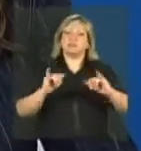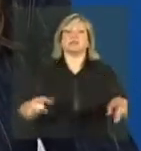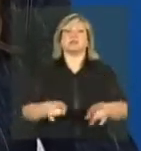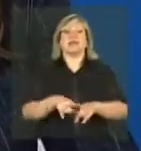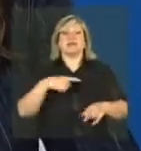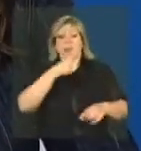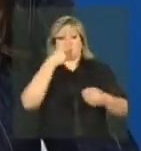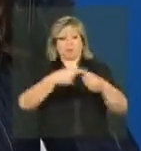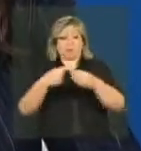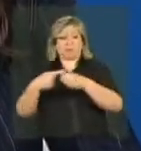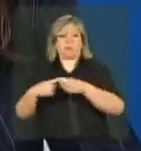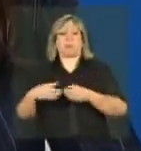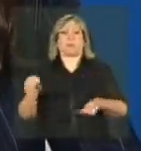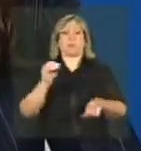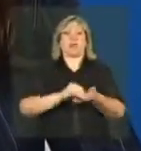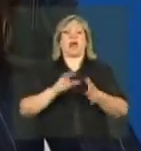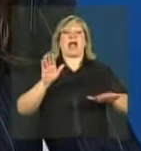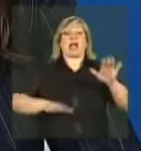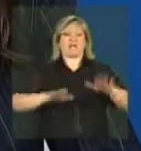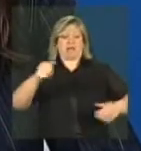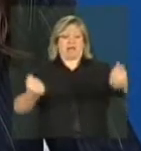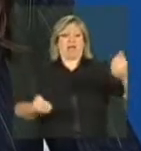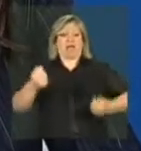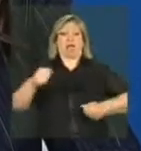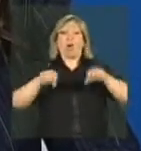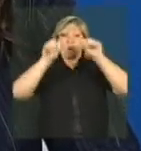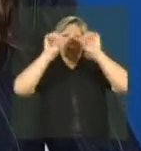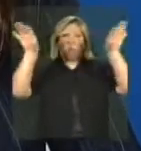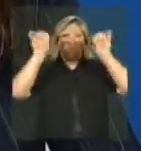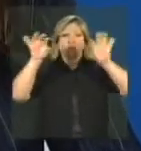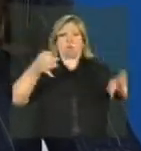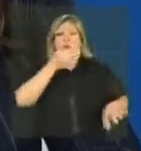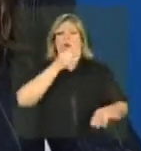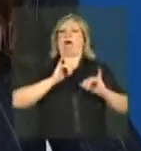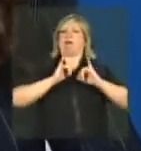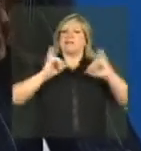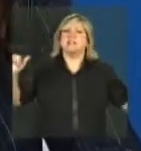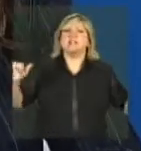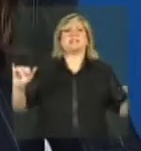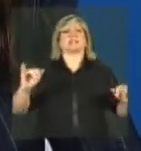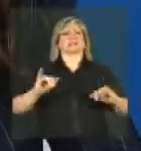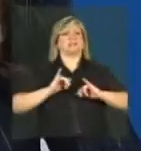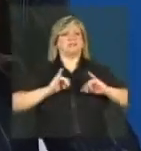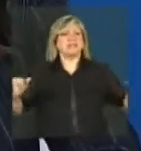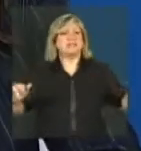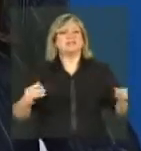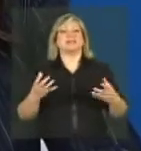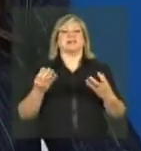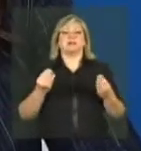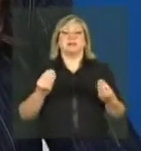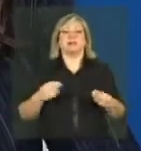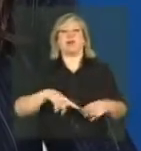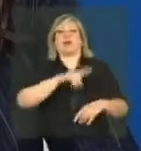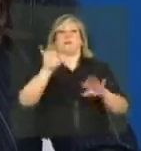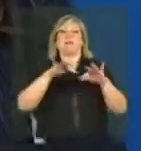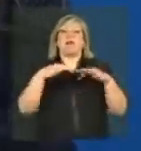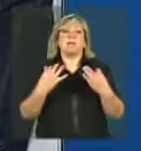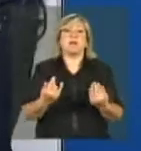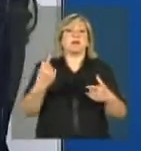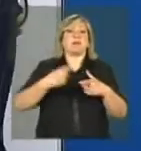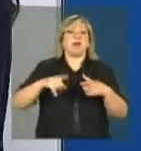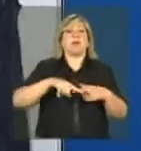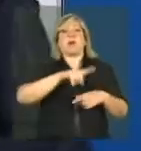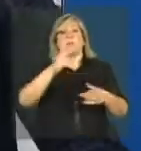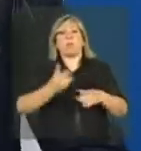colocam carros com som, carro de som, avisando, falando, divulgando aquela situação e dizendo,